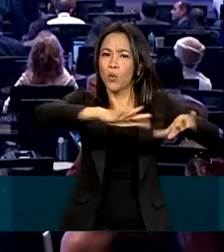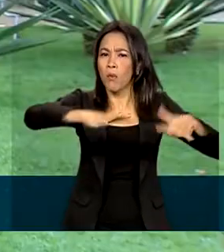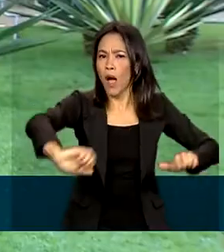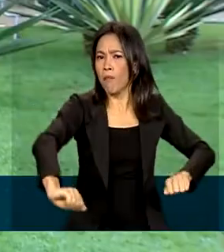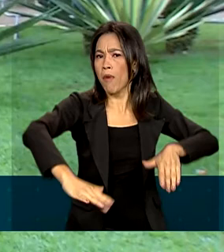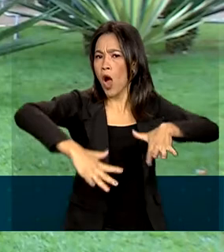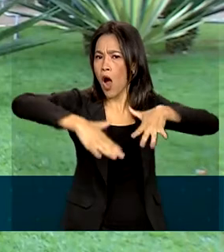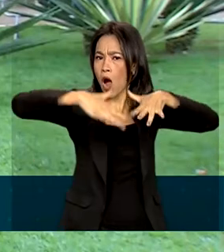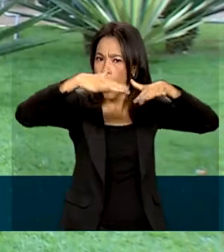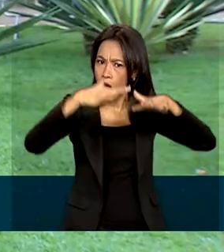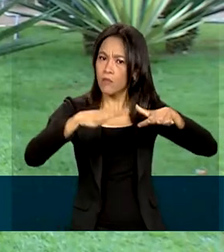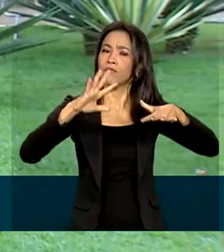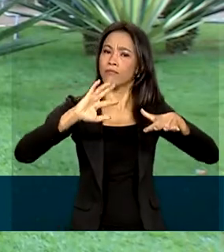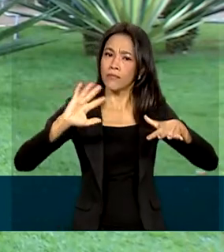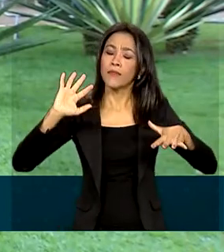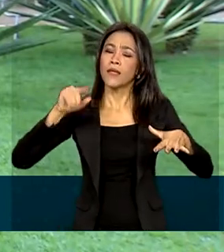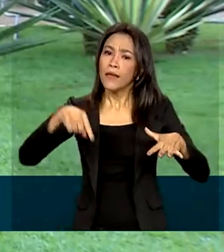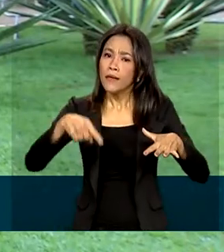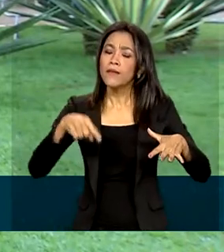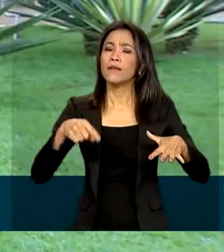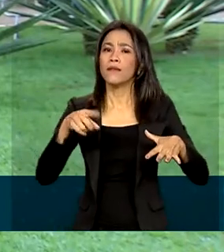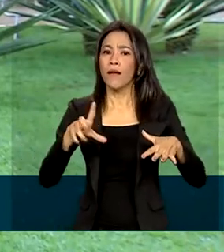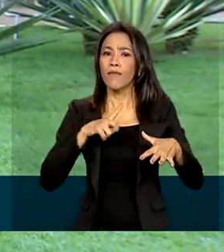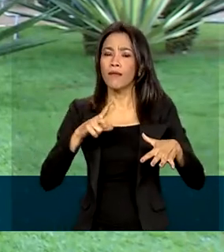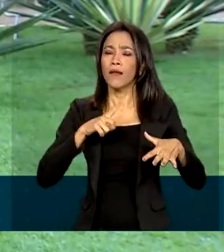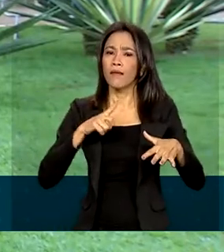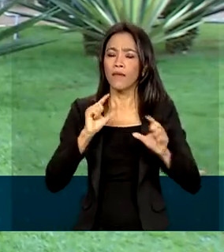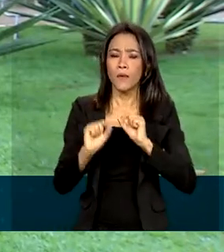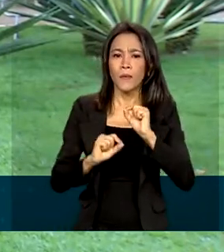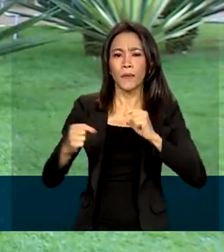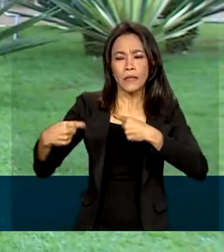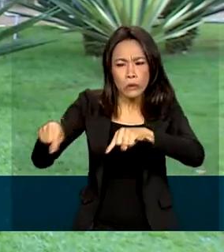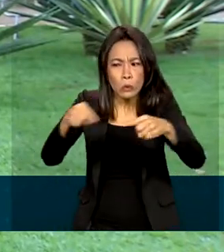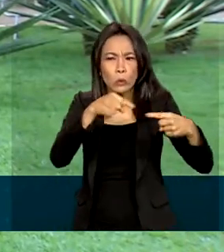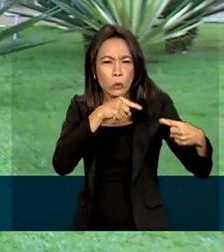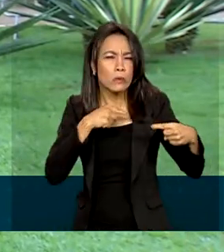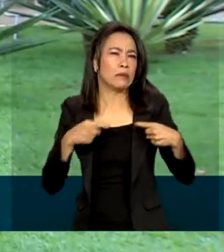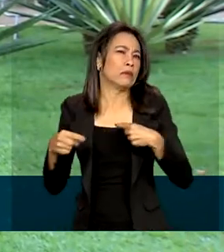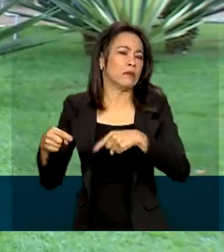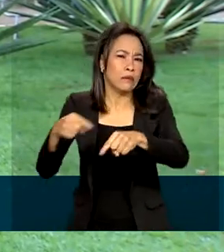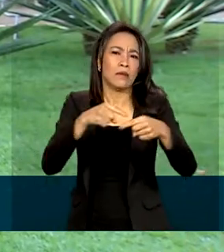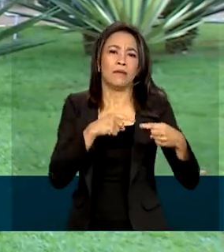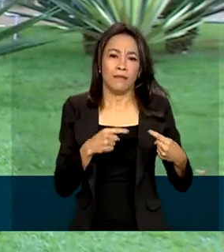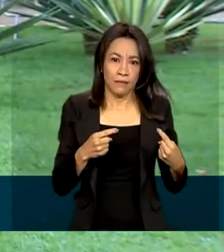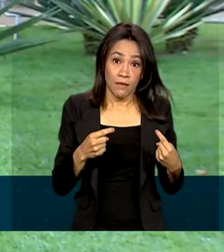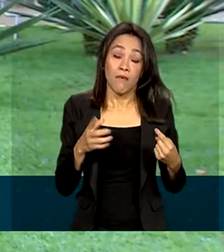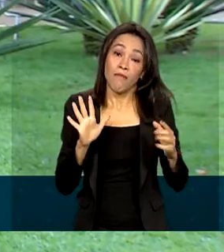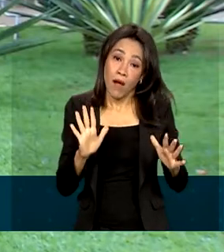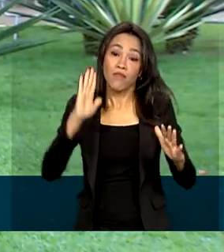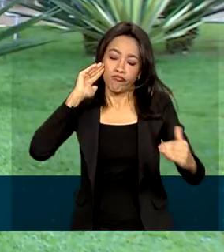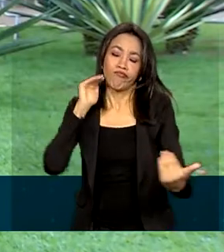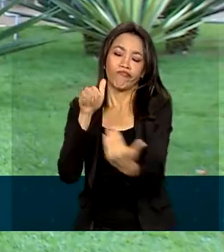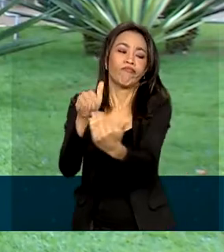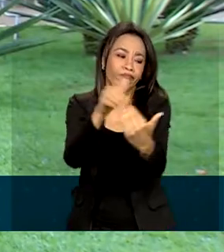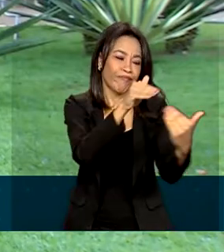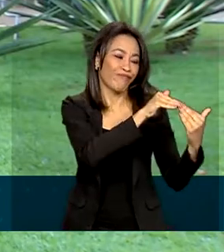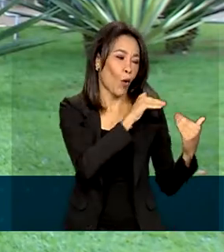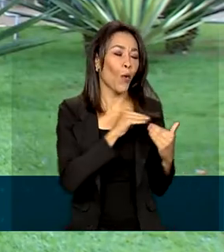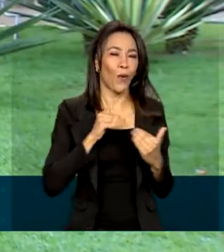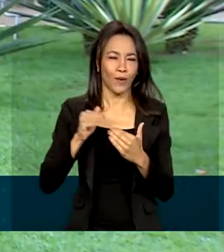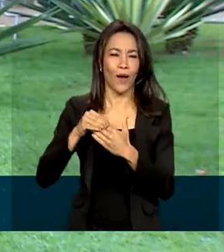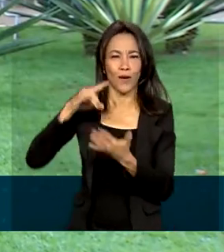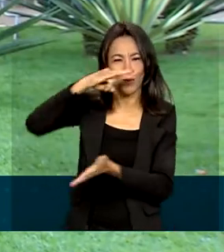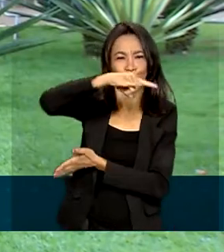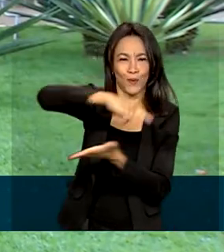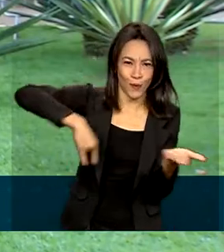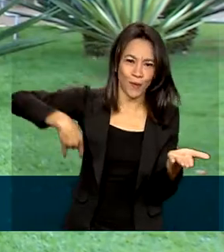compensatória foi o motivo, inclusive, do impasse na reta final. De qualquer forma, Renato foi considerado um acordo histórico. Mesmo assim,